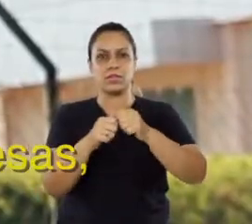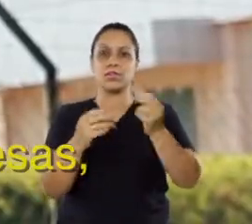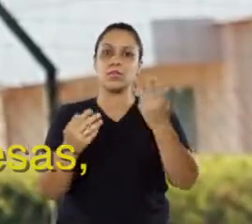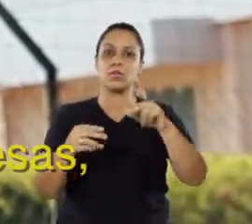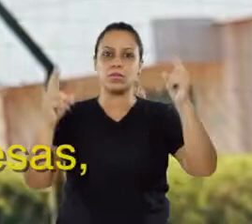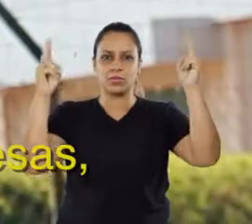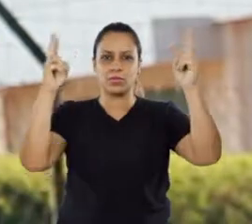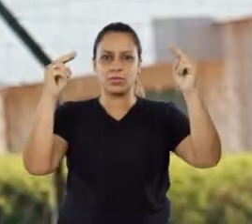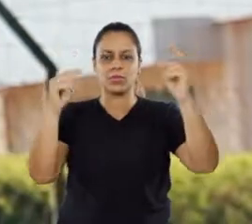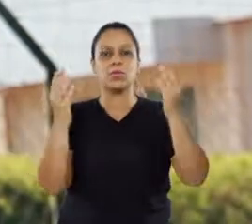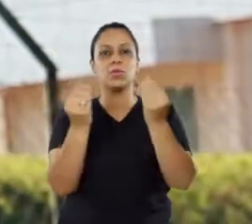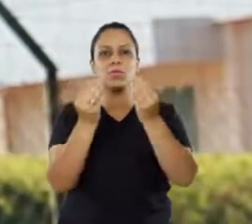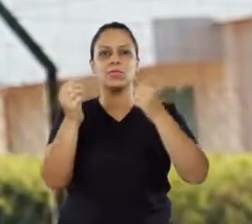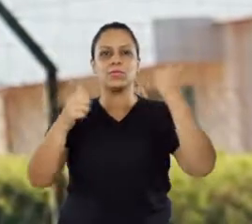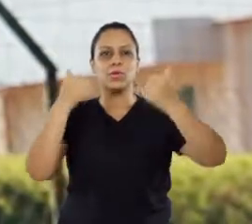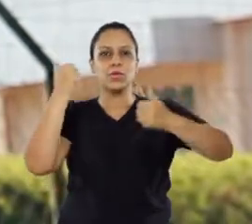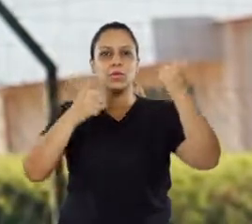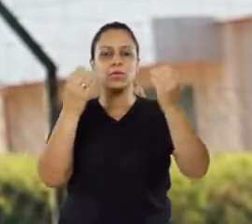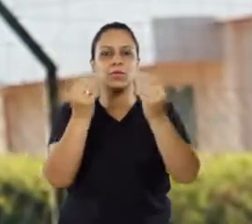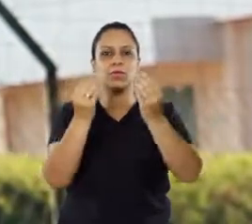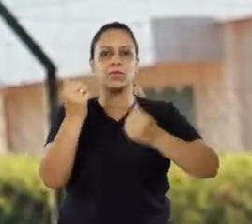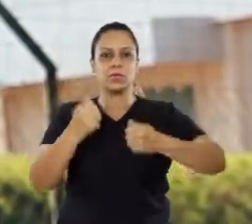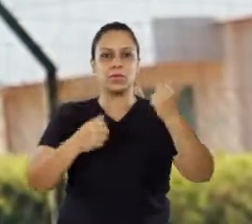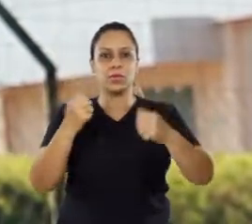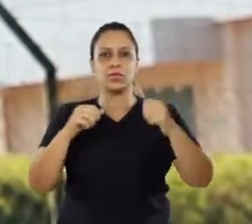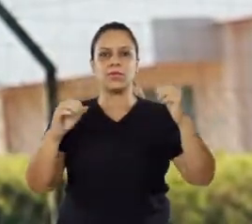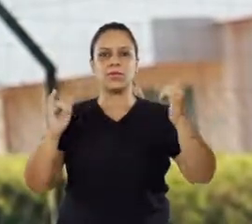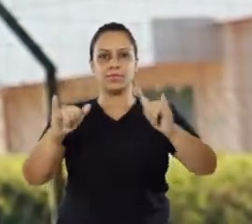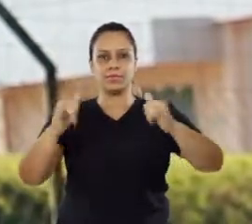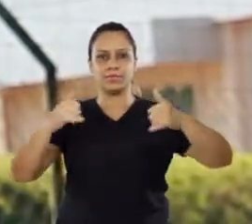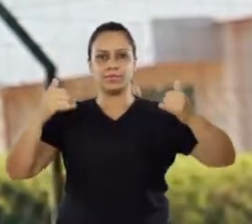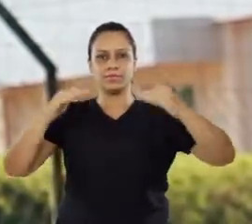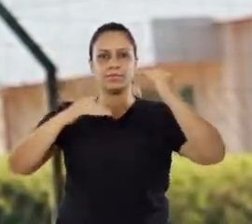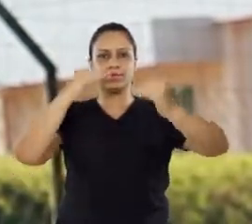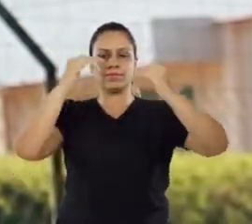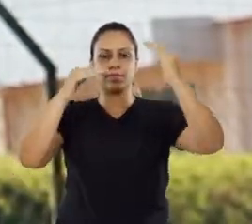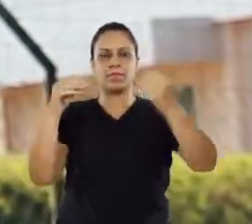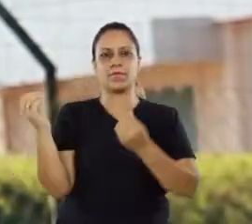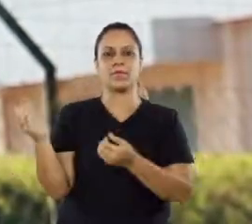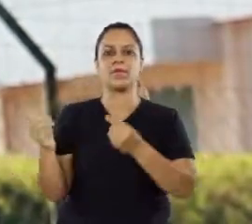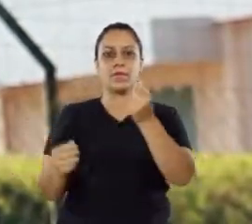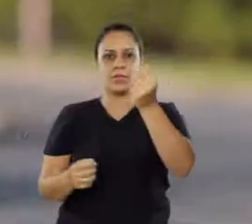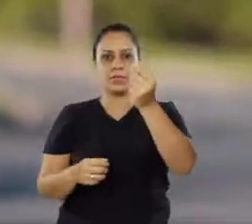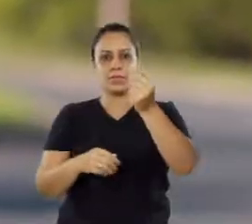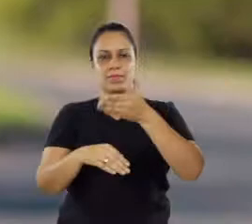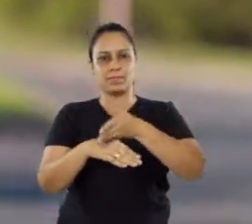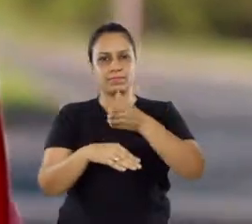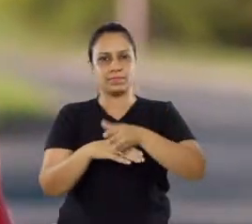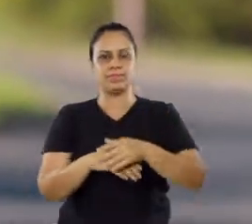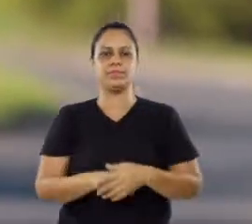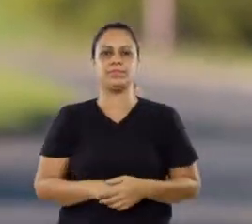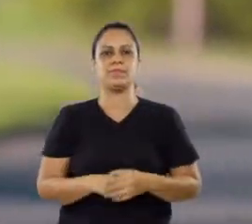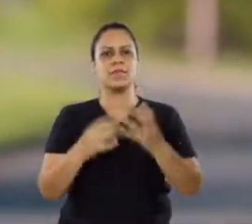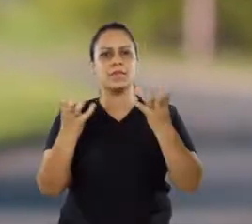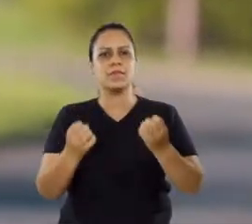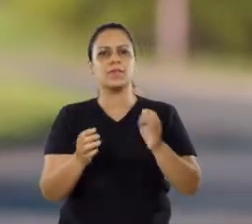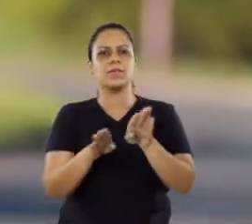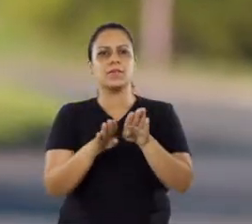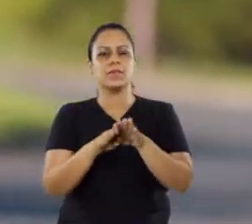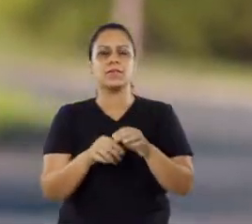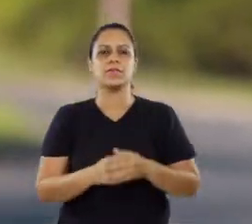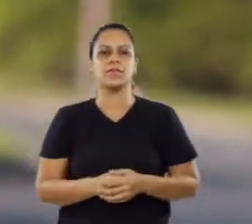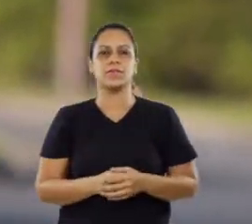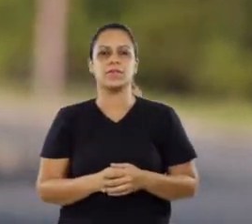incubadora de empresas, atraindo empresas na área de tecnologia e da economia criativa. Quero também